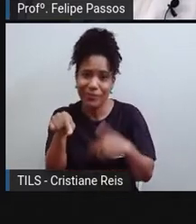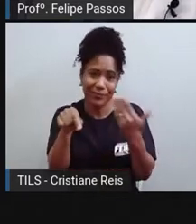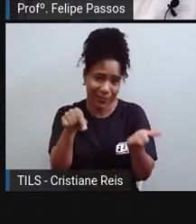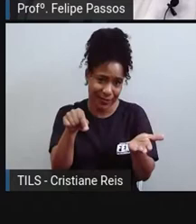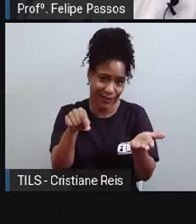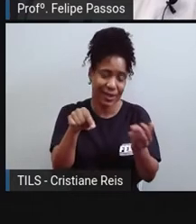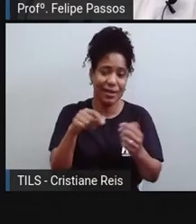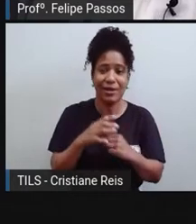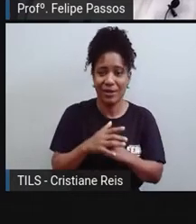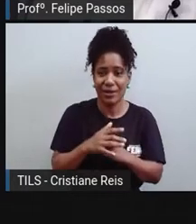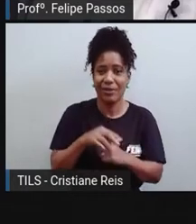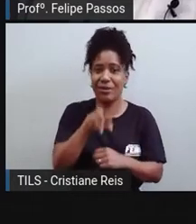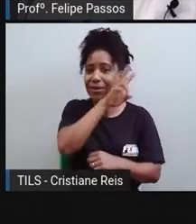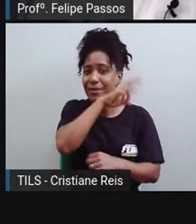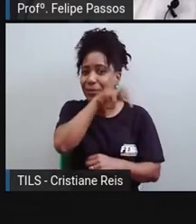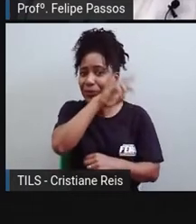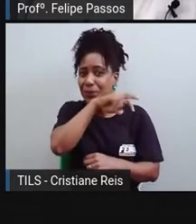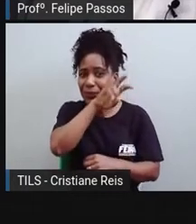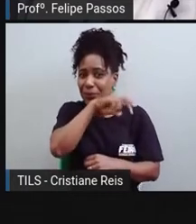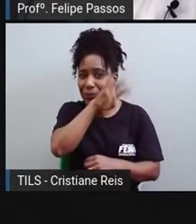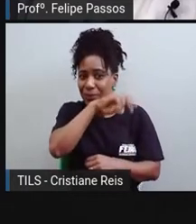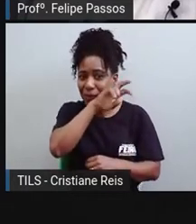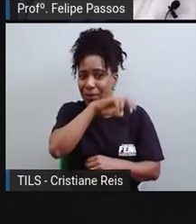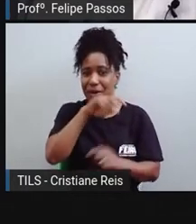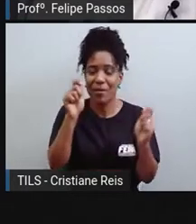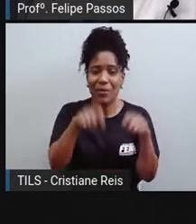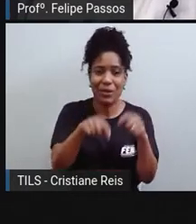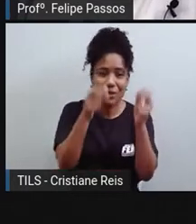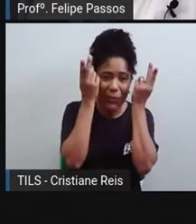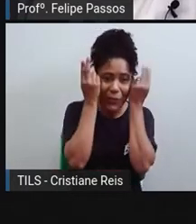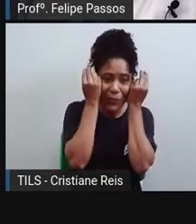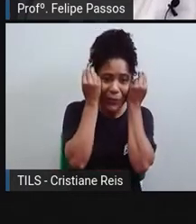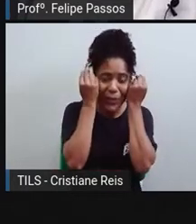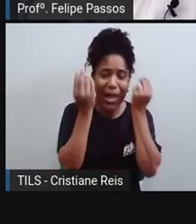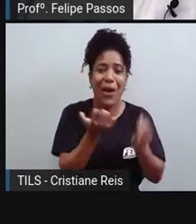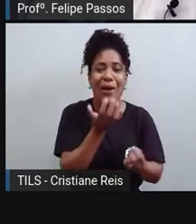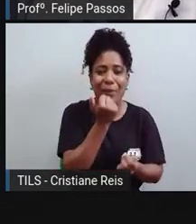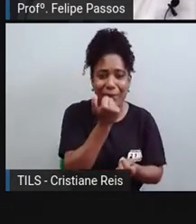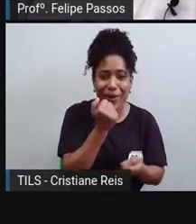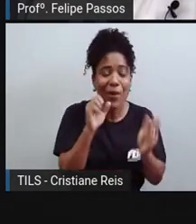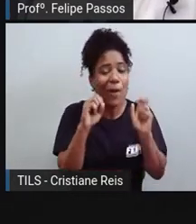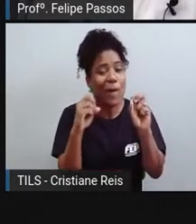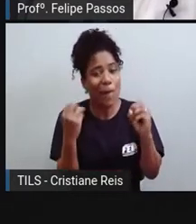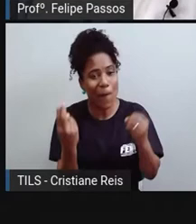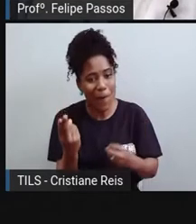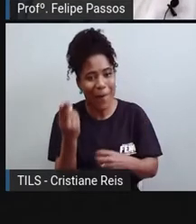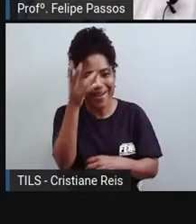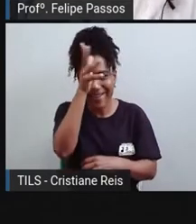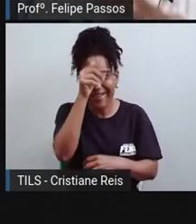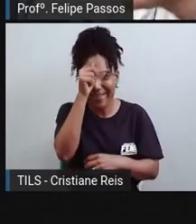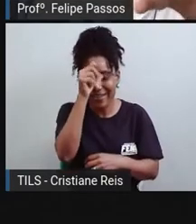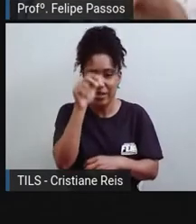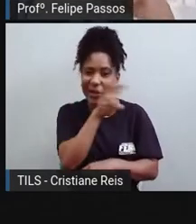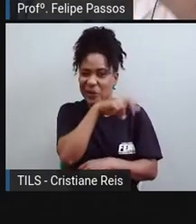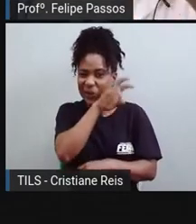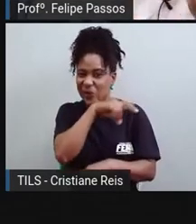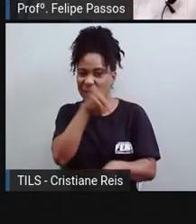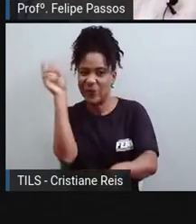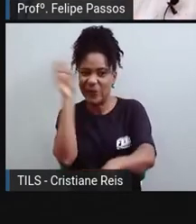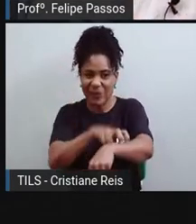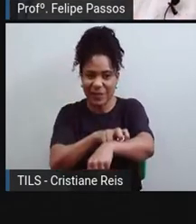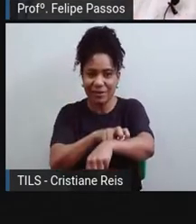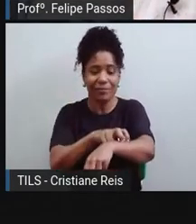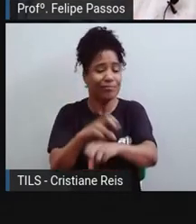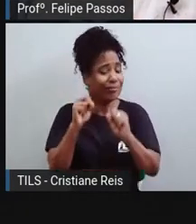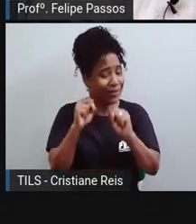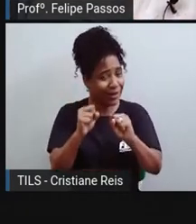a galinha. Inclusive os seres humanos, né? Não vamos esquecer que nós somos seres vivos, nós somos animais. Nós fazemos parte